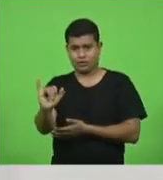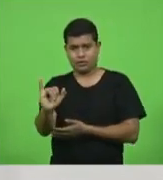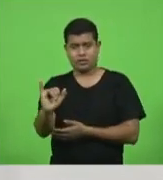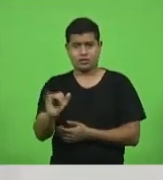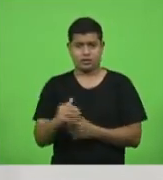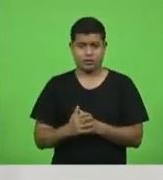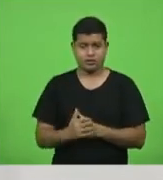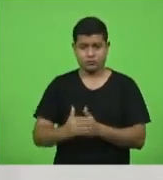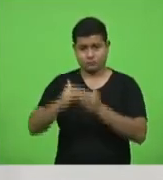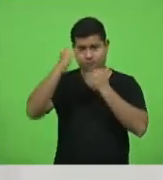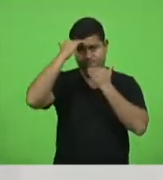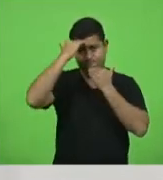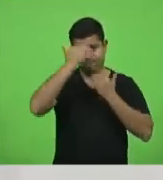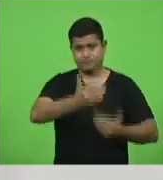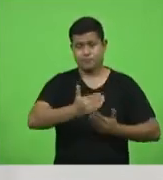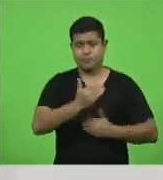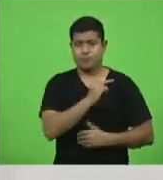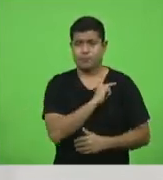Obrigada, presidente.